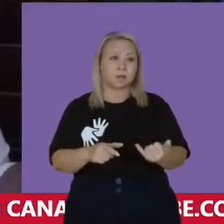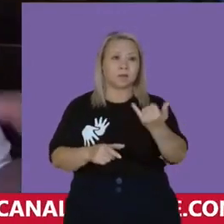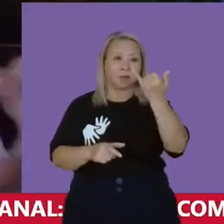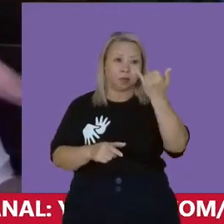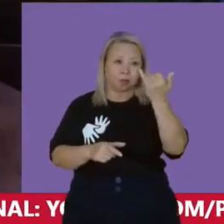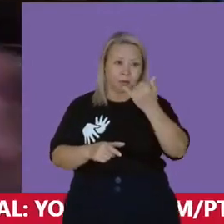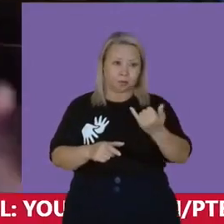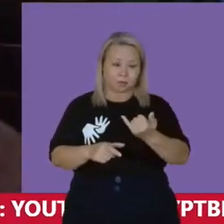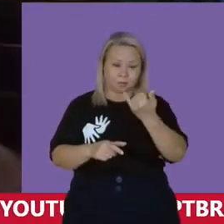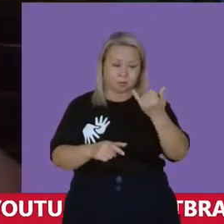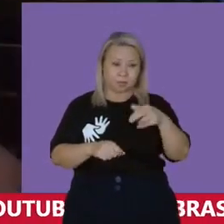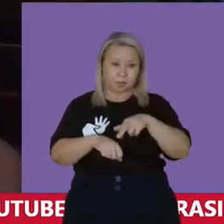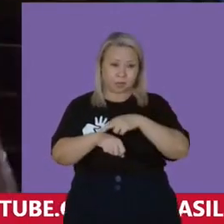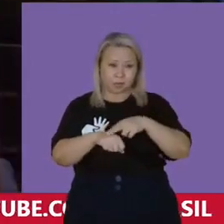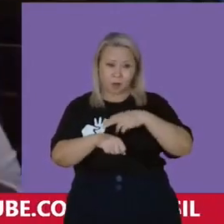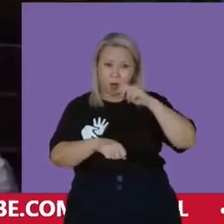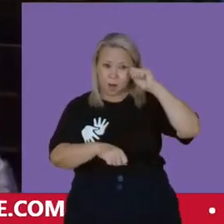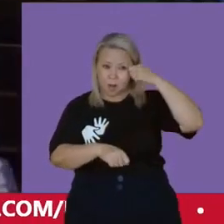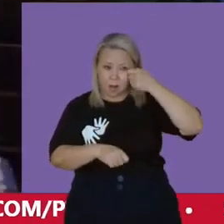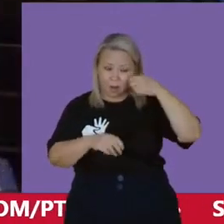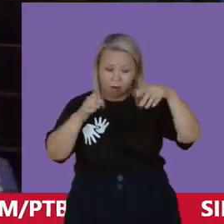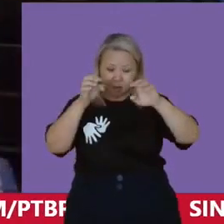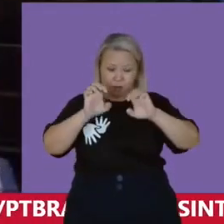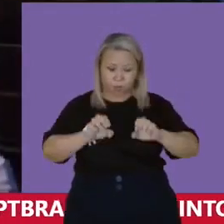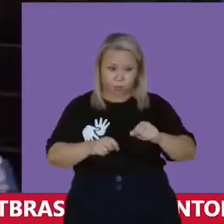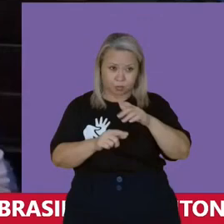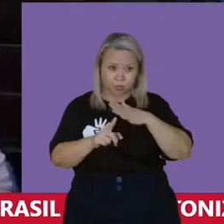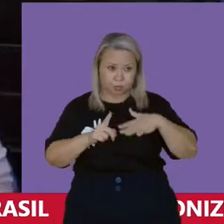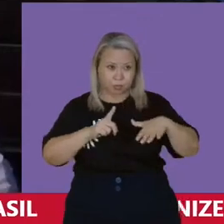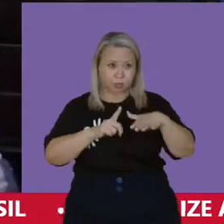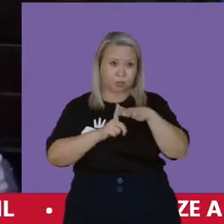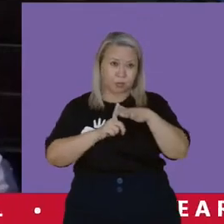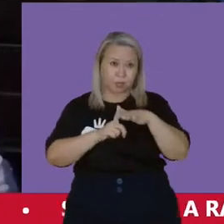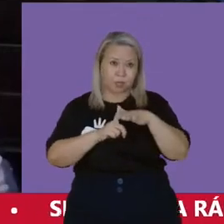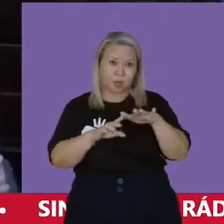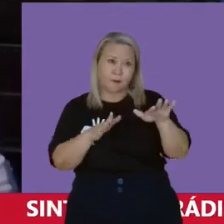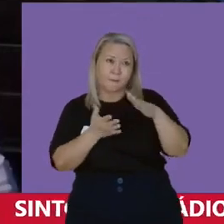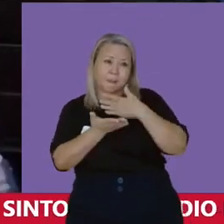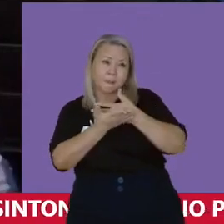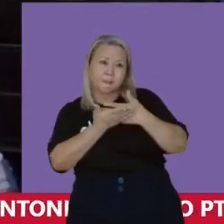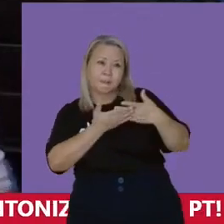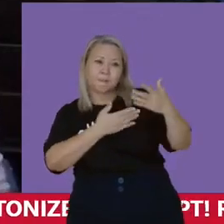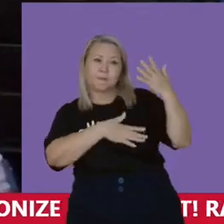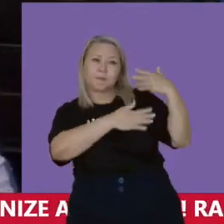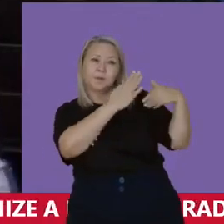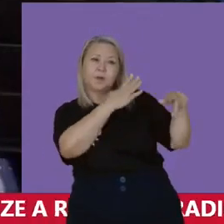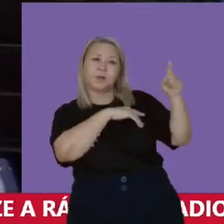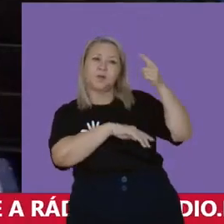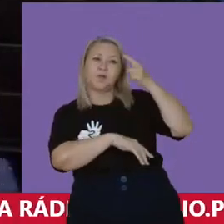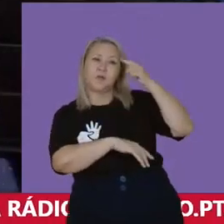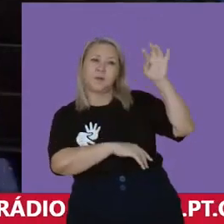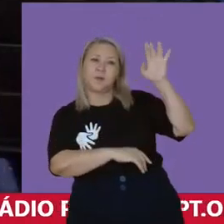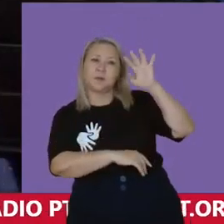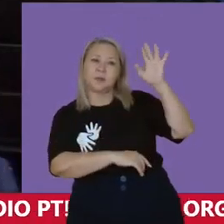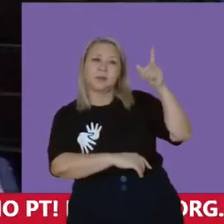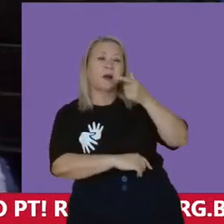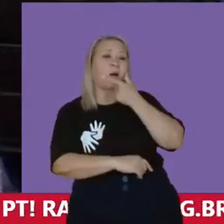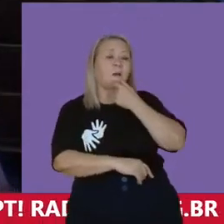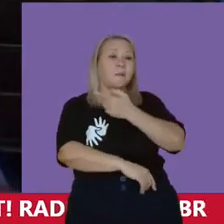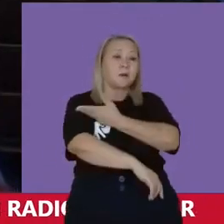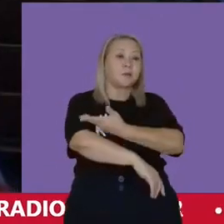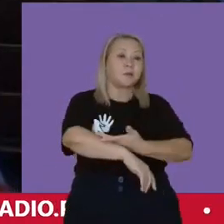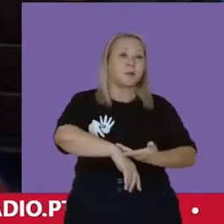o racismo que estrutura essa sociedade Desde quando foi pensada pelos homens